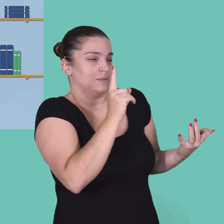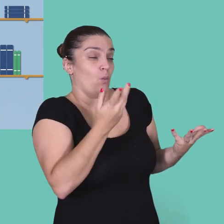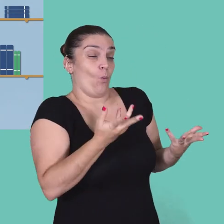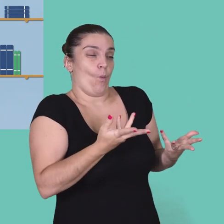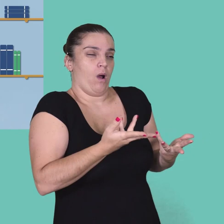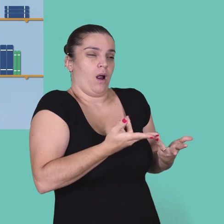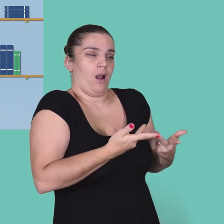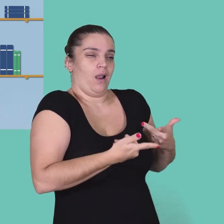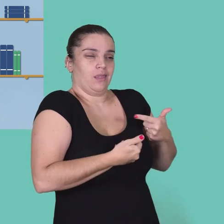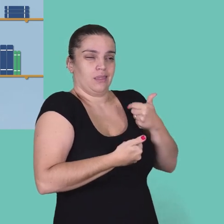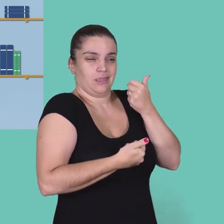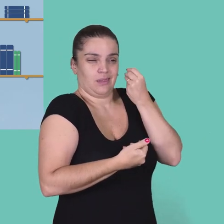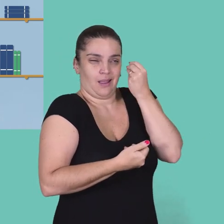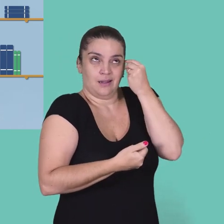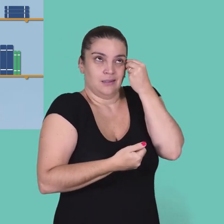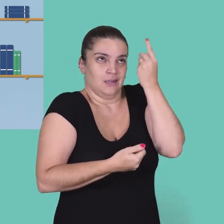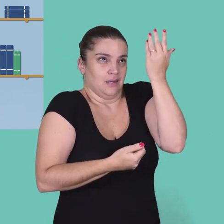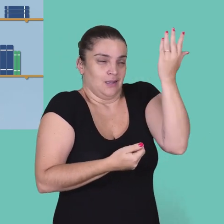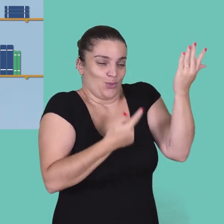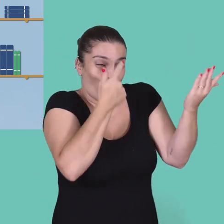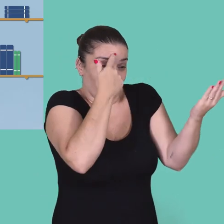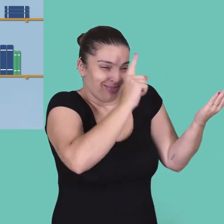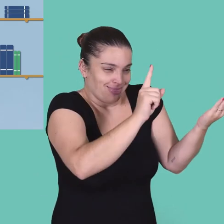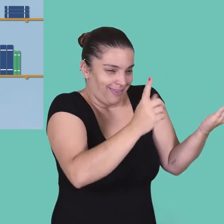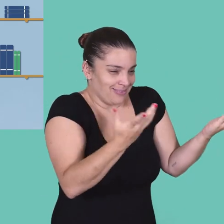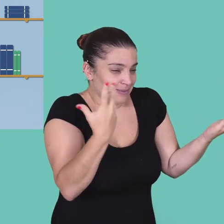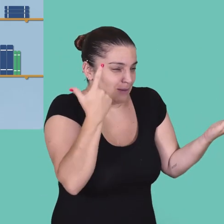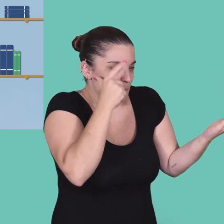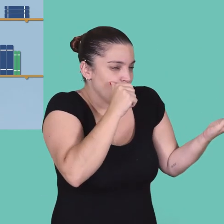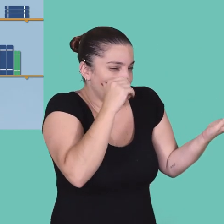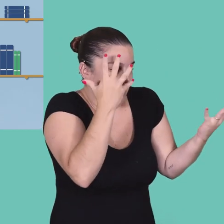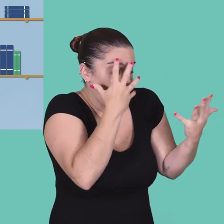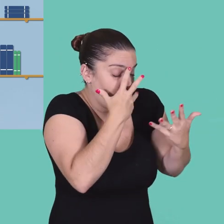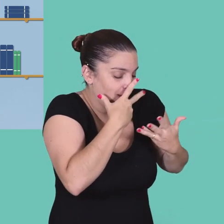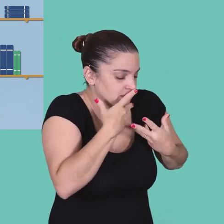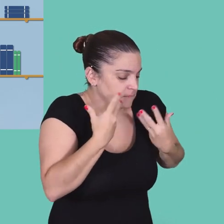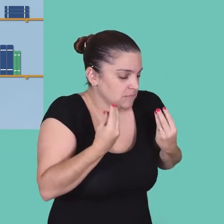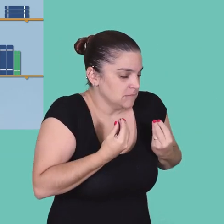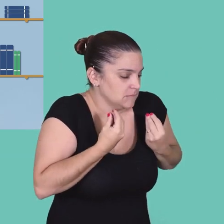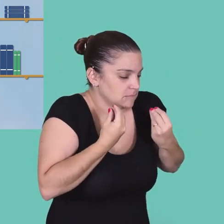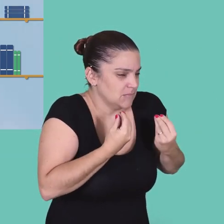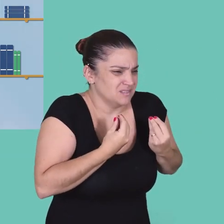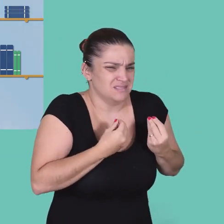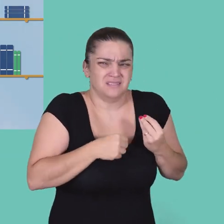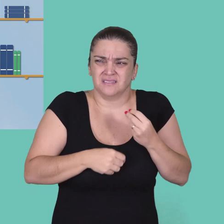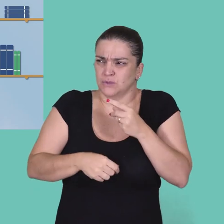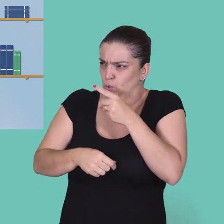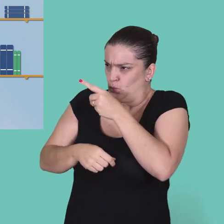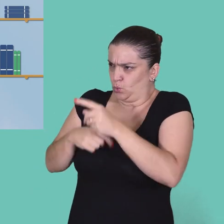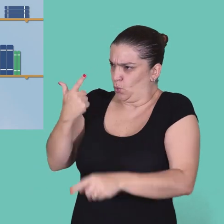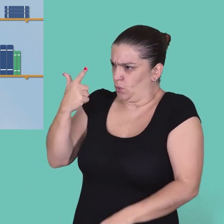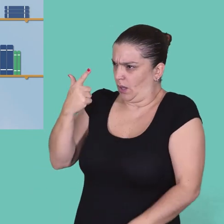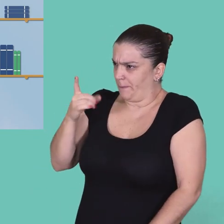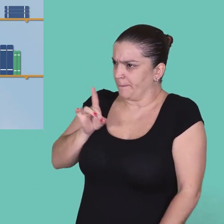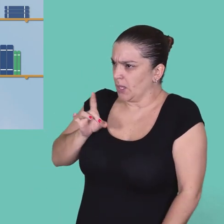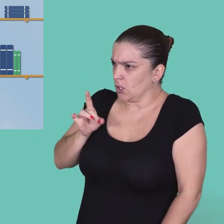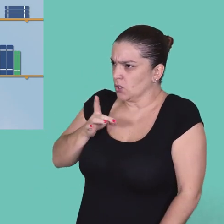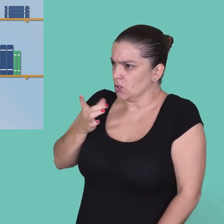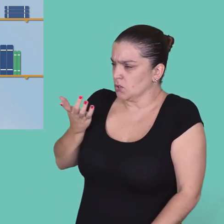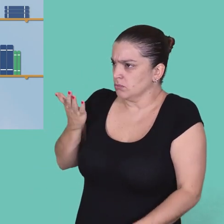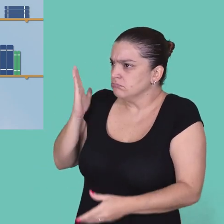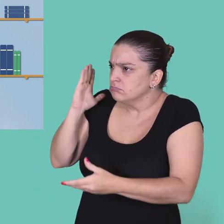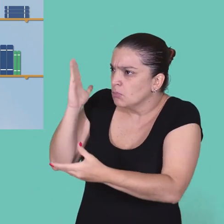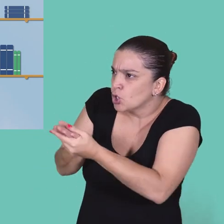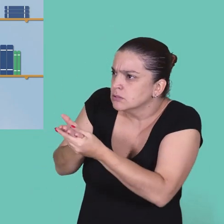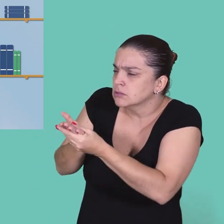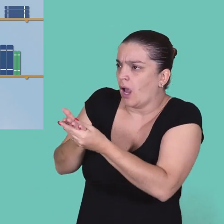falando da qualidade, ela não entende, é uma menininha bonitinha, não entende nada. Então não tem medo, Matheus, de sofrer, assim,